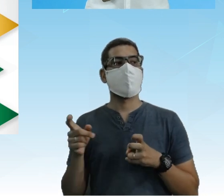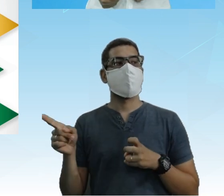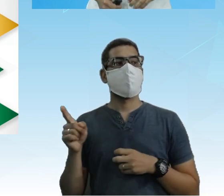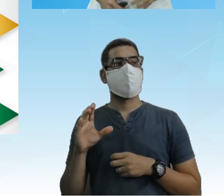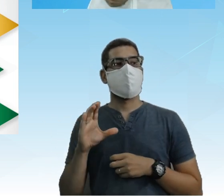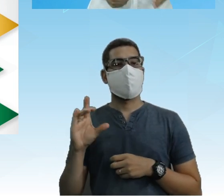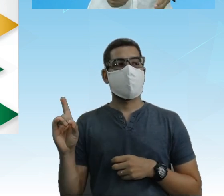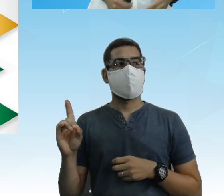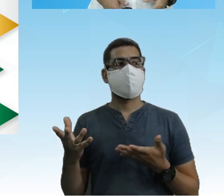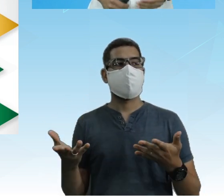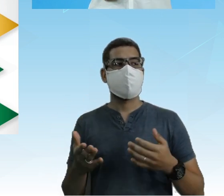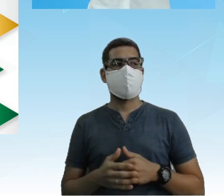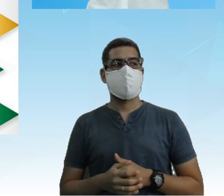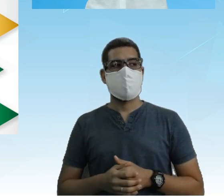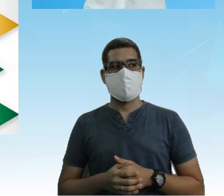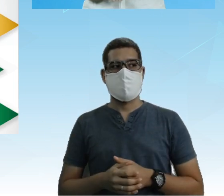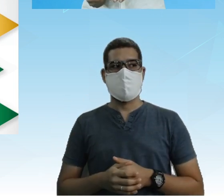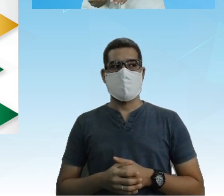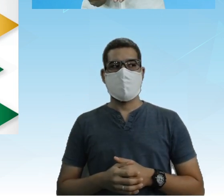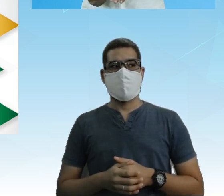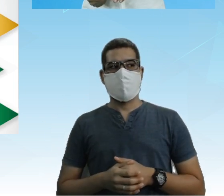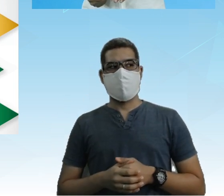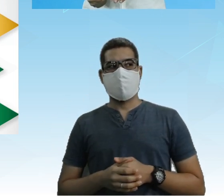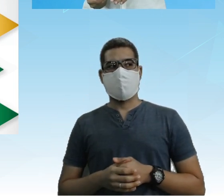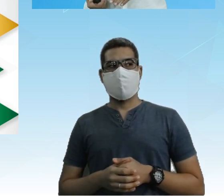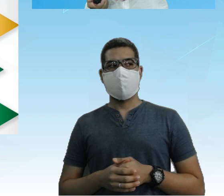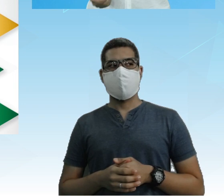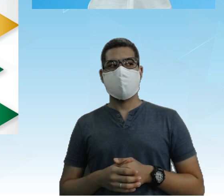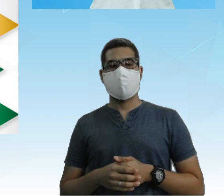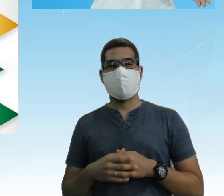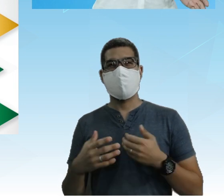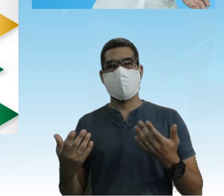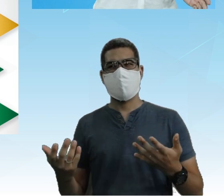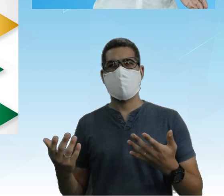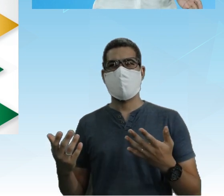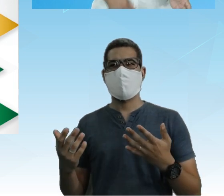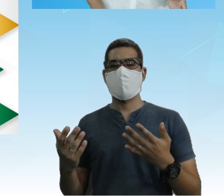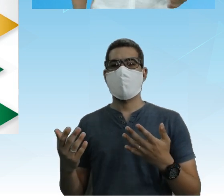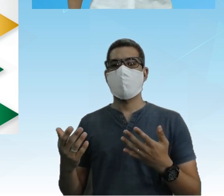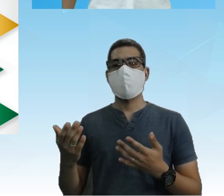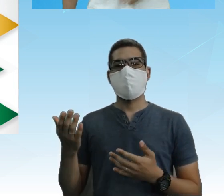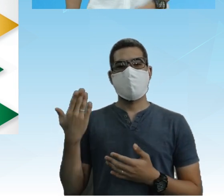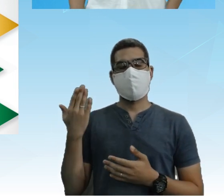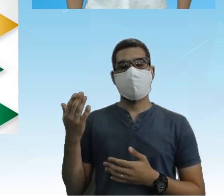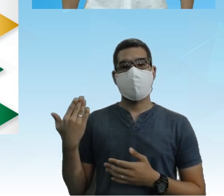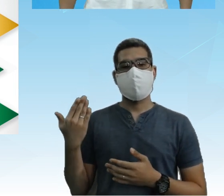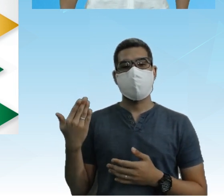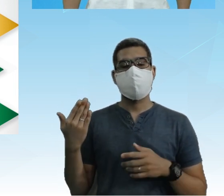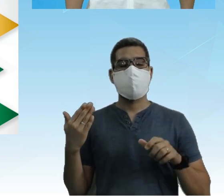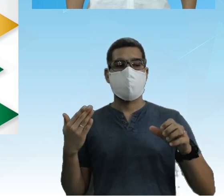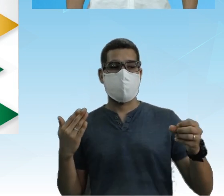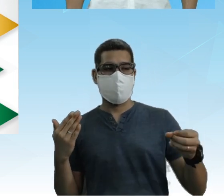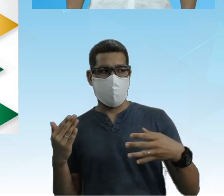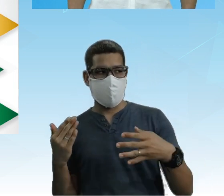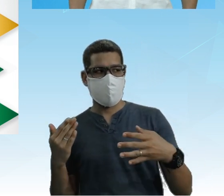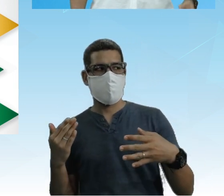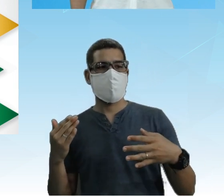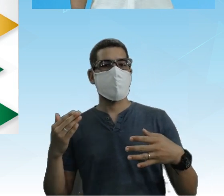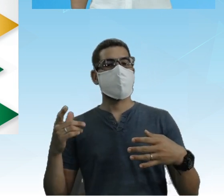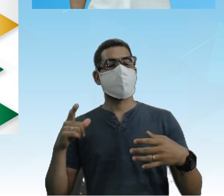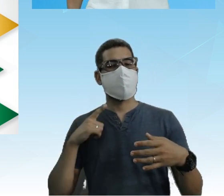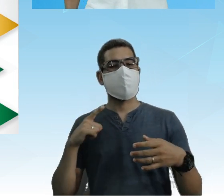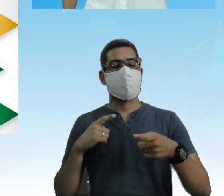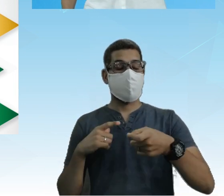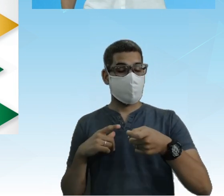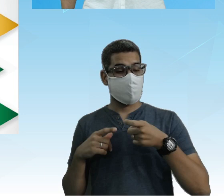verso da figura? É claro Que entre o original E a nova figura O que mudou Foi que X Foi multiplicado